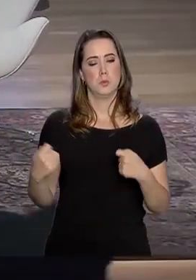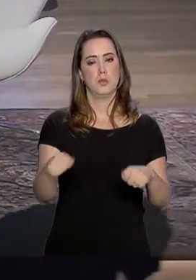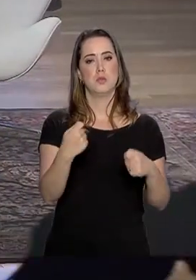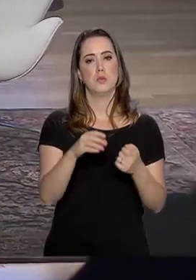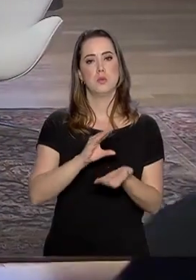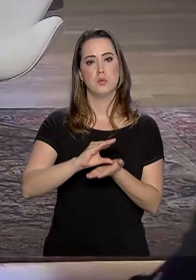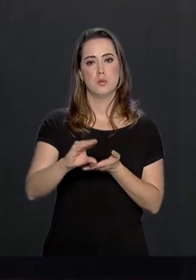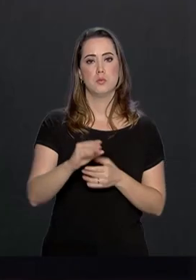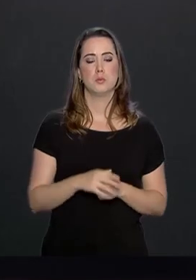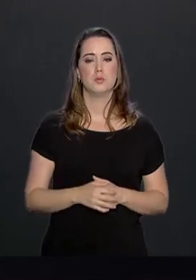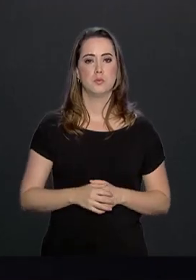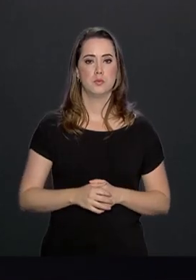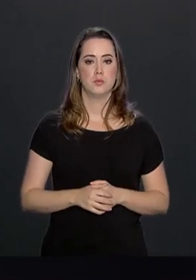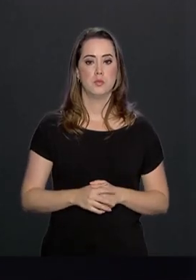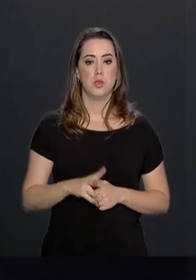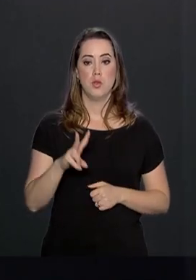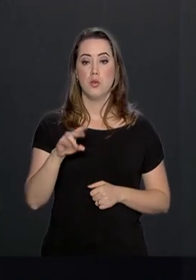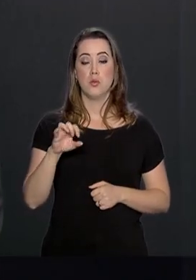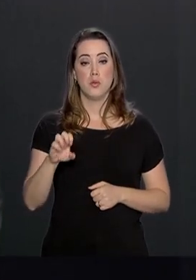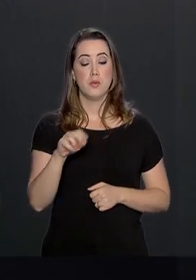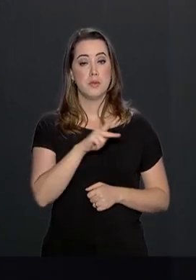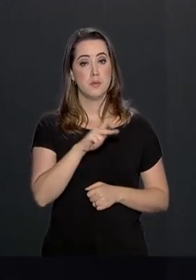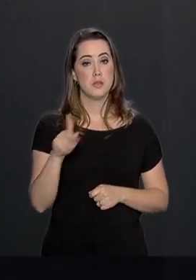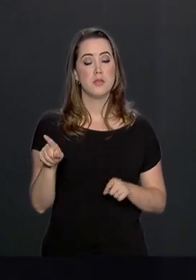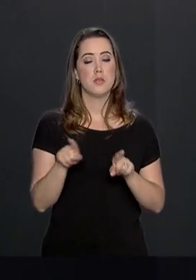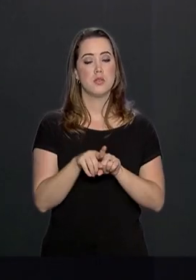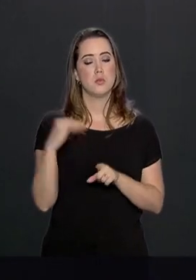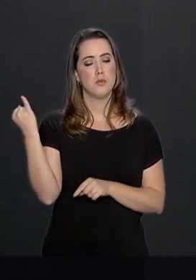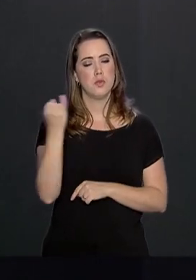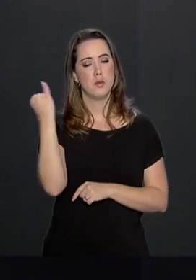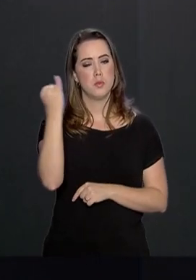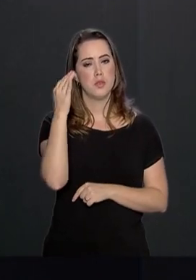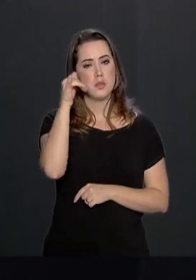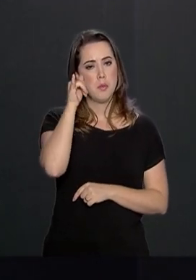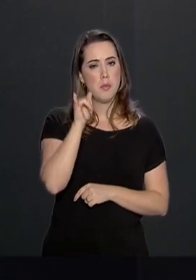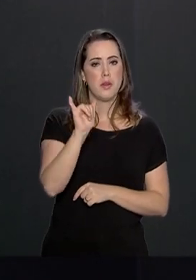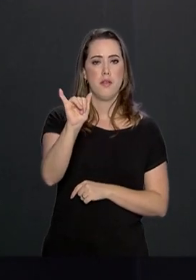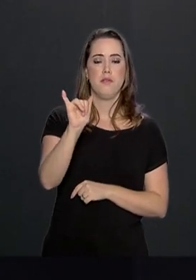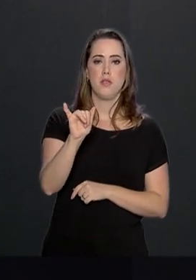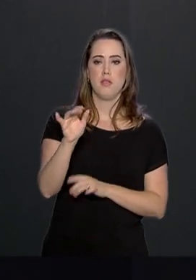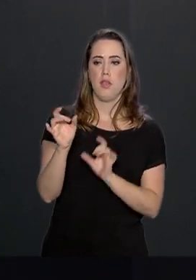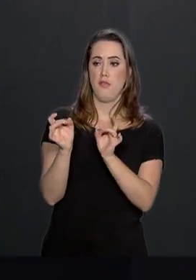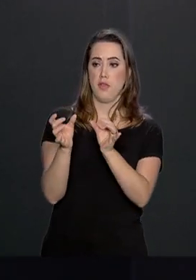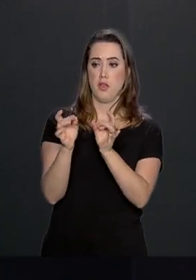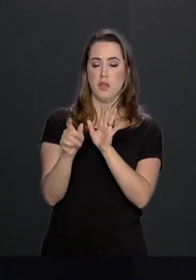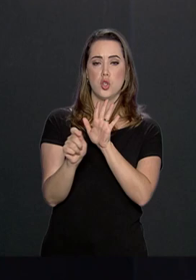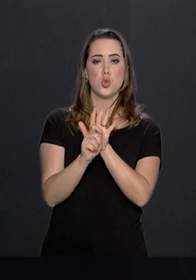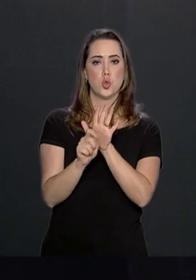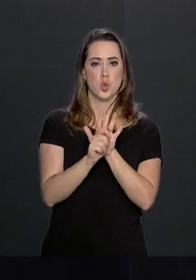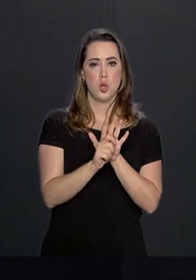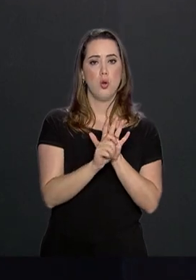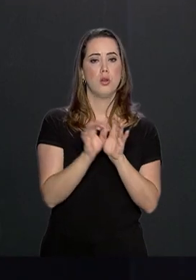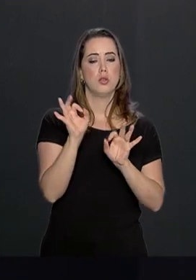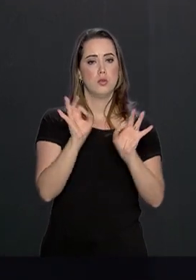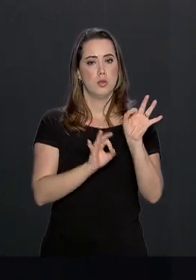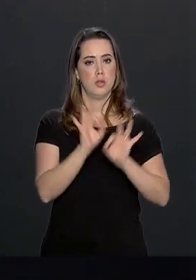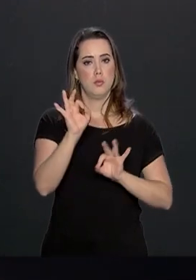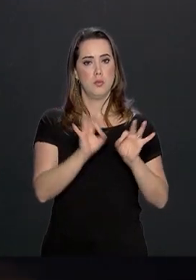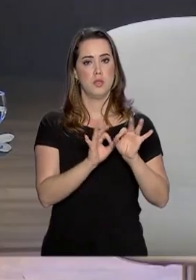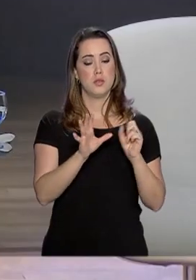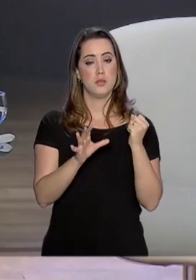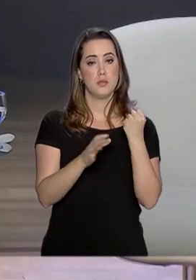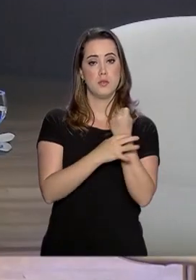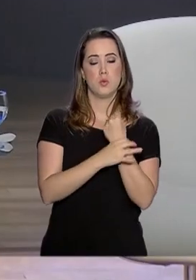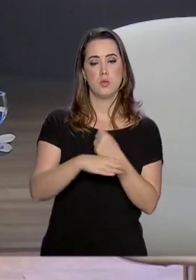investimentos. O vice-presidente também destacou a importância do combate ao narcotráfico, com estruturação das forças de segurança